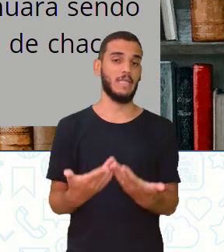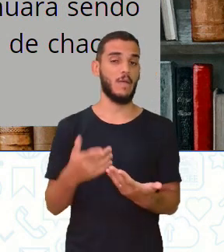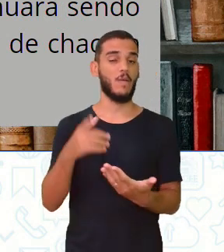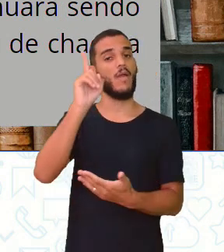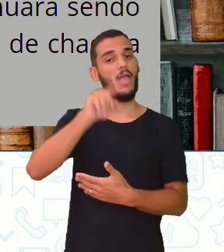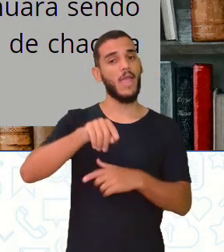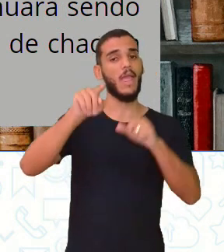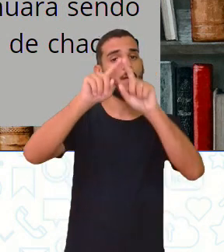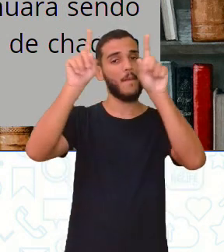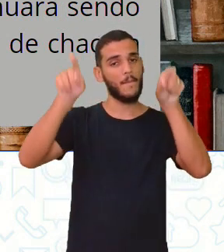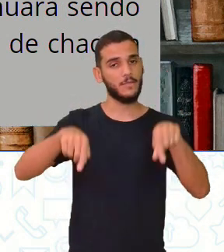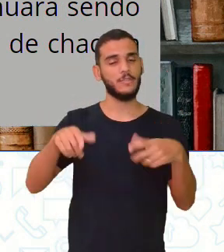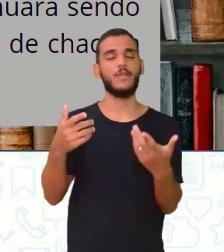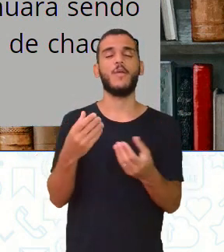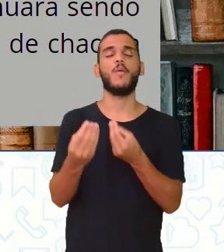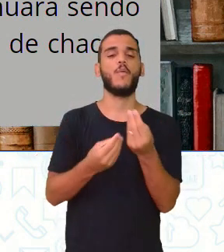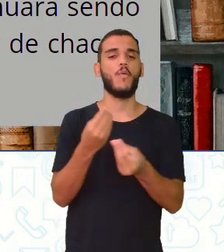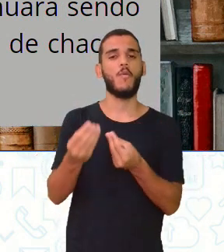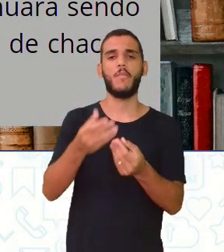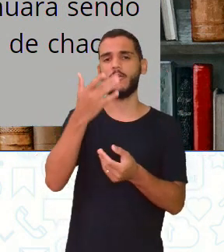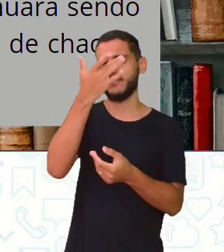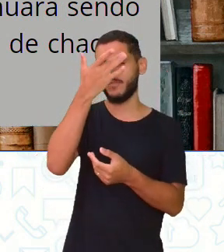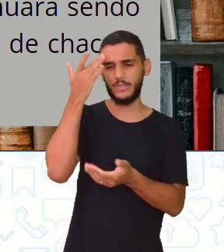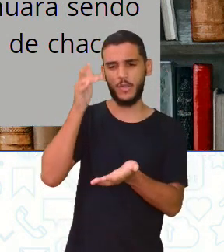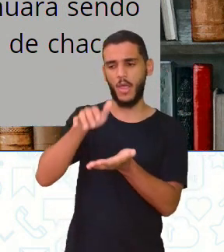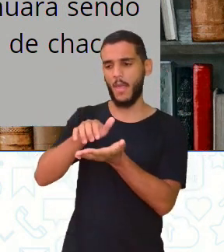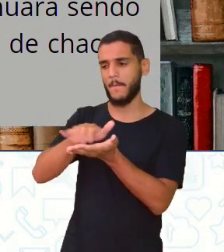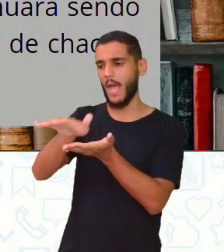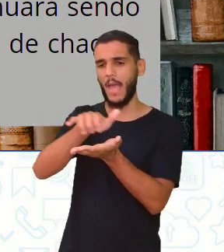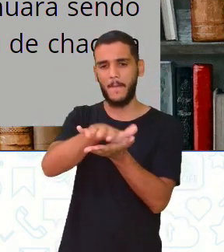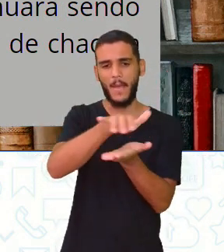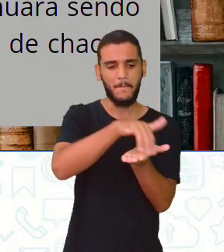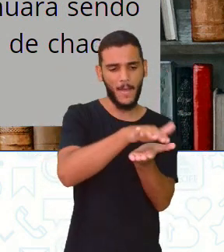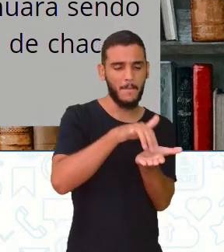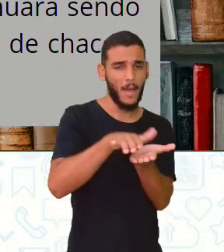É manter esses corpos excluídos, excluídos.